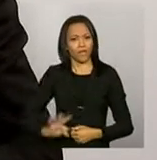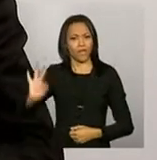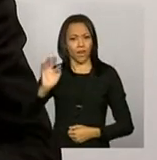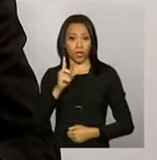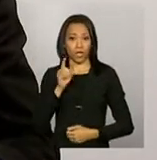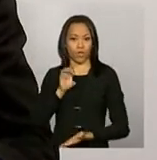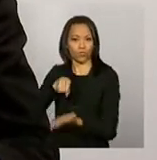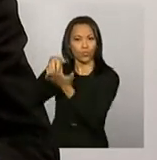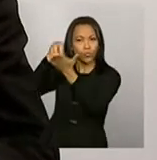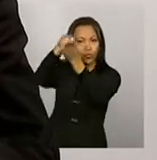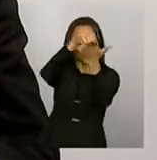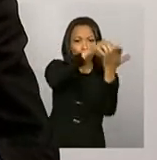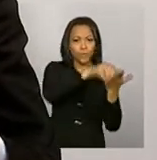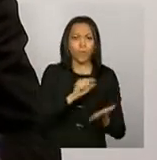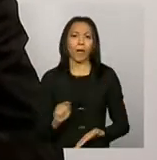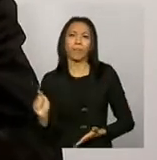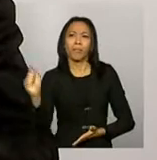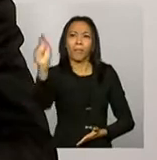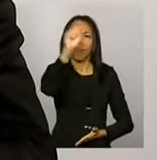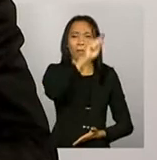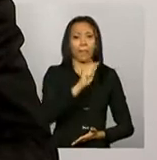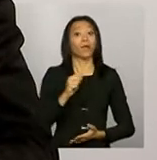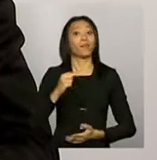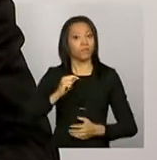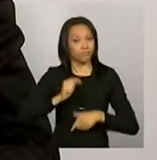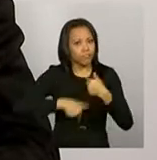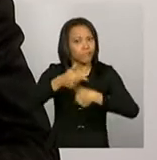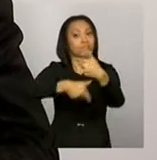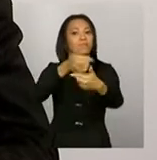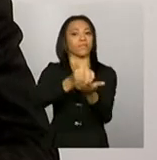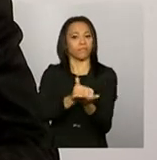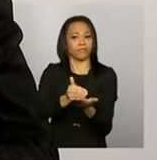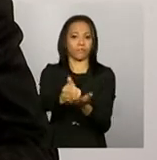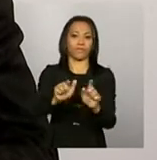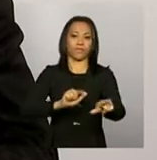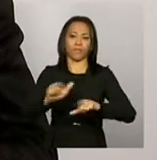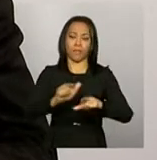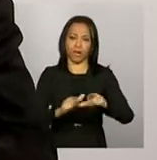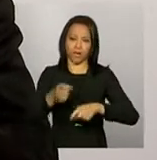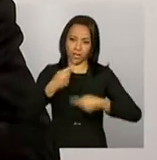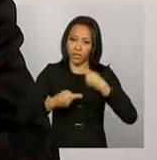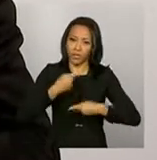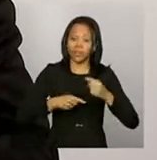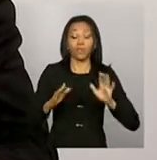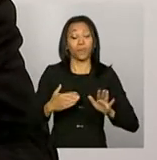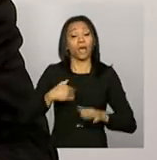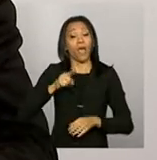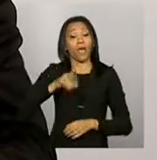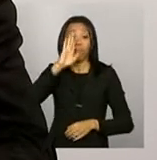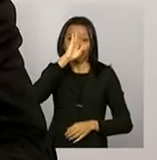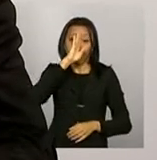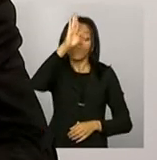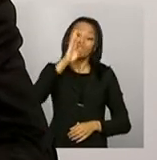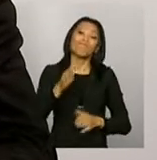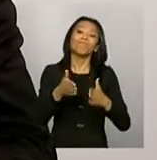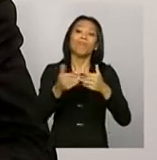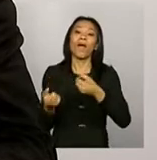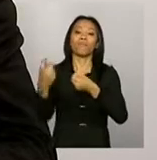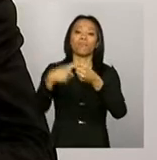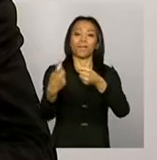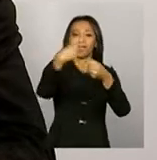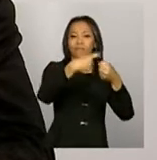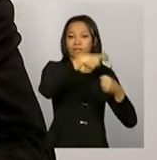um desses 5.570 municípios e tentar executar diretamente a política. Então, é fundamental contar com a parceria